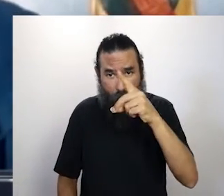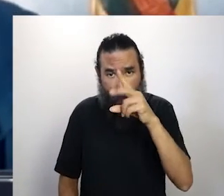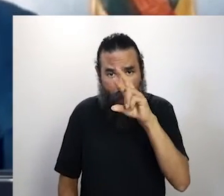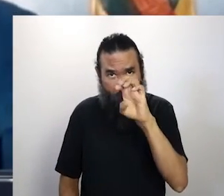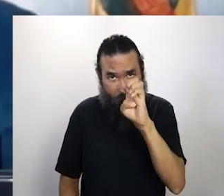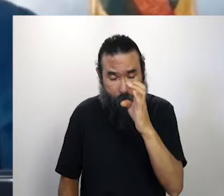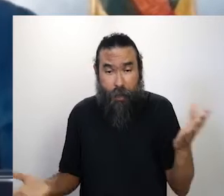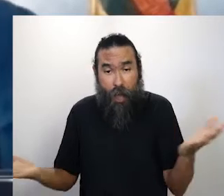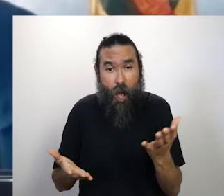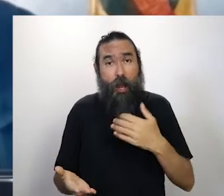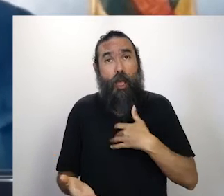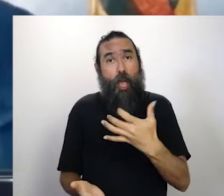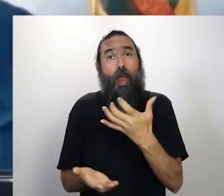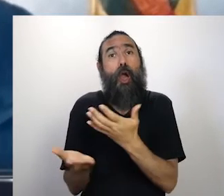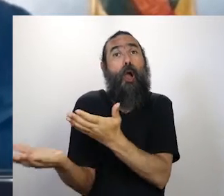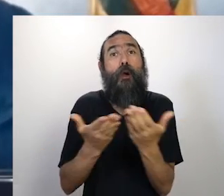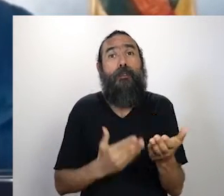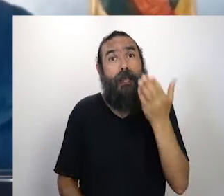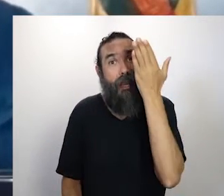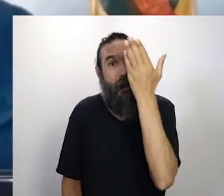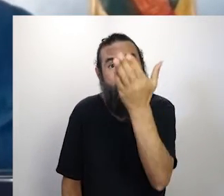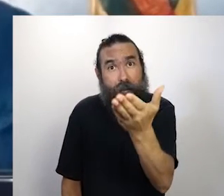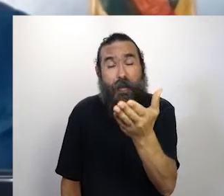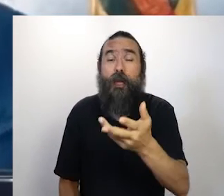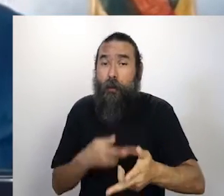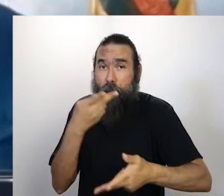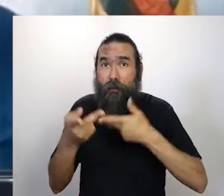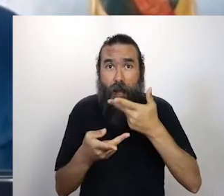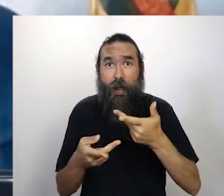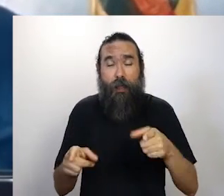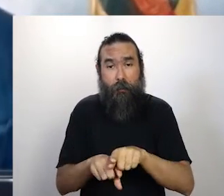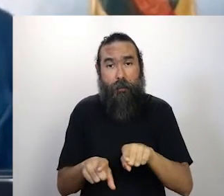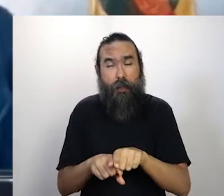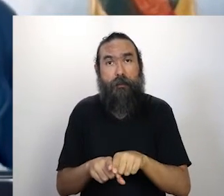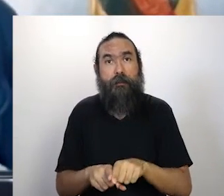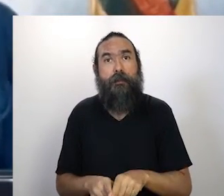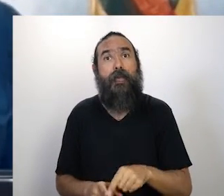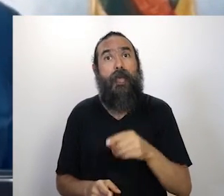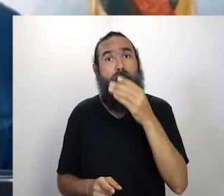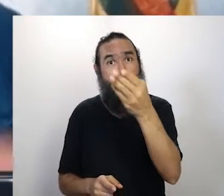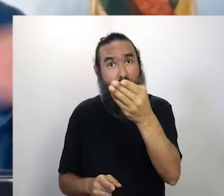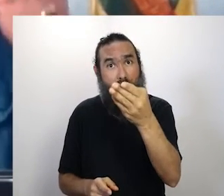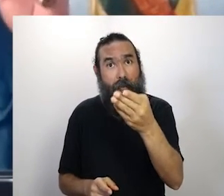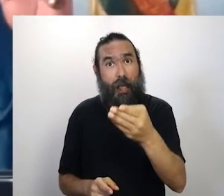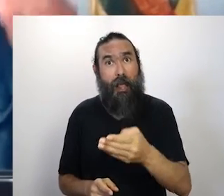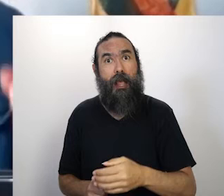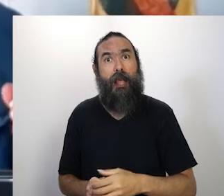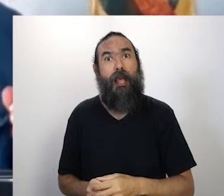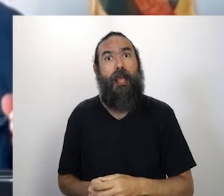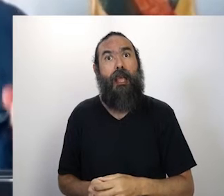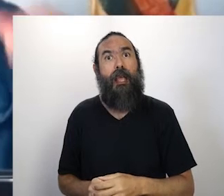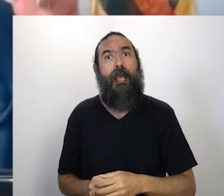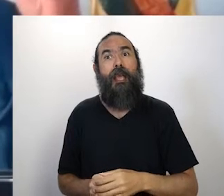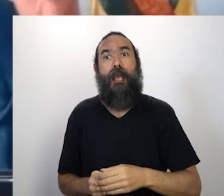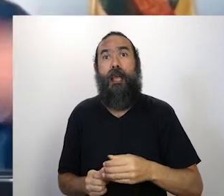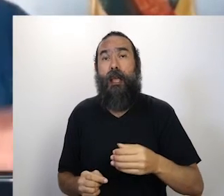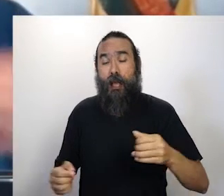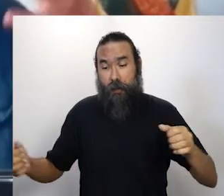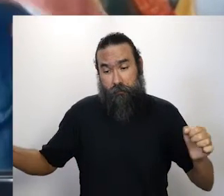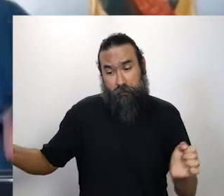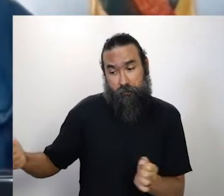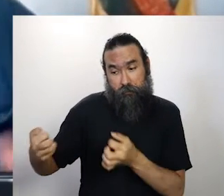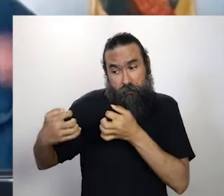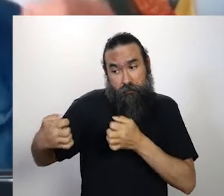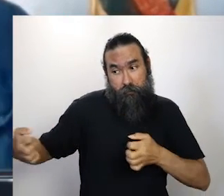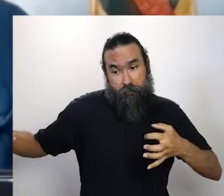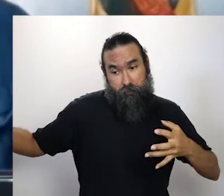vou convidar ele, que ele disse também que vai poder, pode me colocar junto com o André aí que a gente fala, é o seguinte, ele é acordeonista, arranjador,